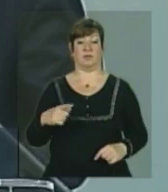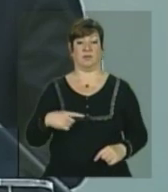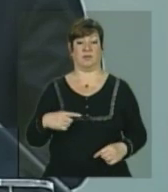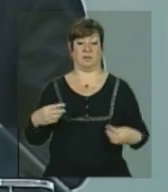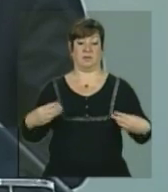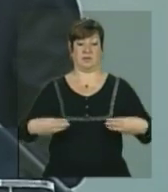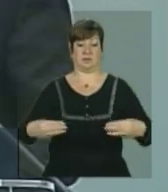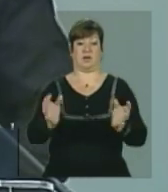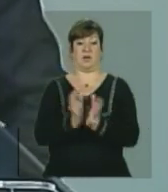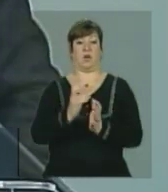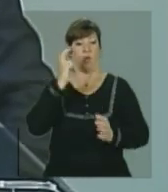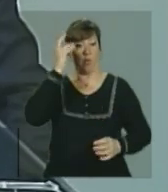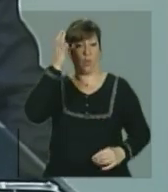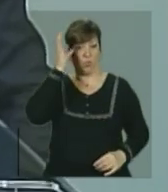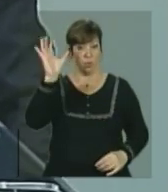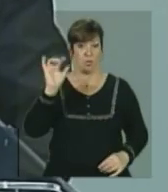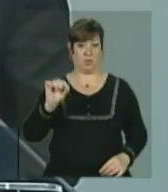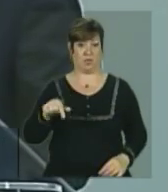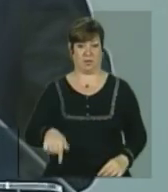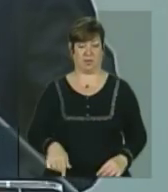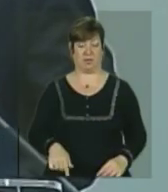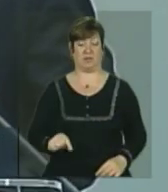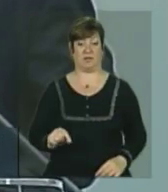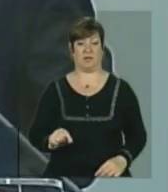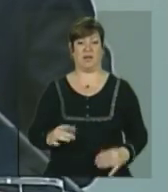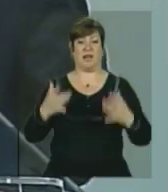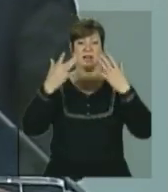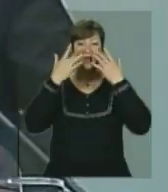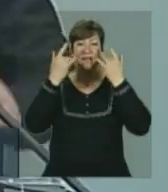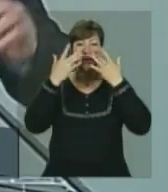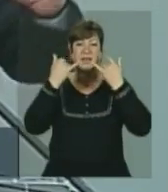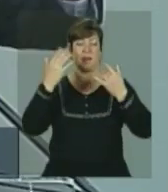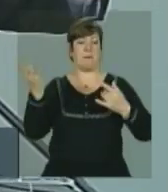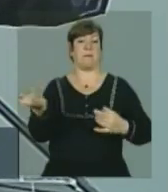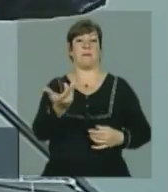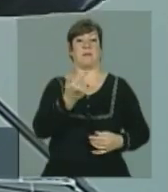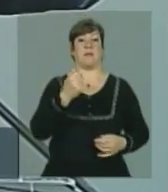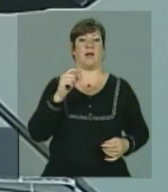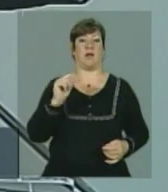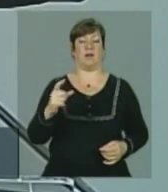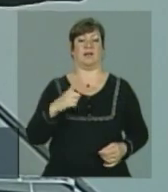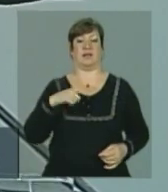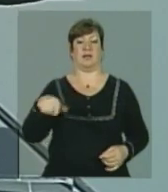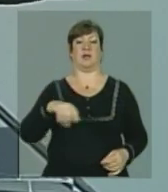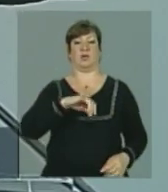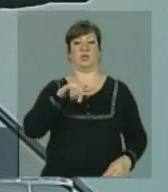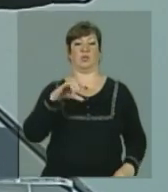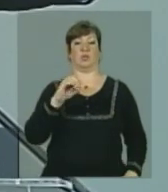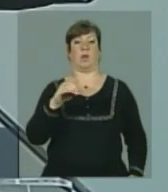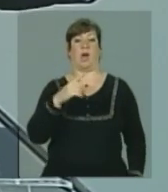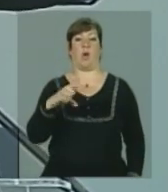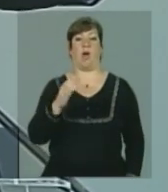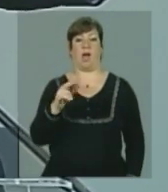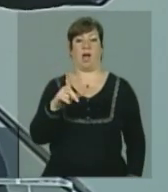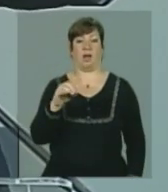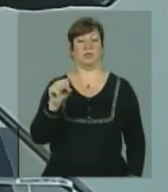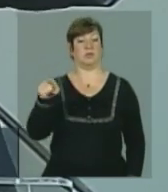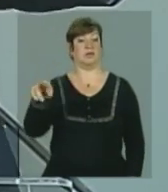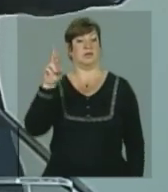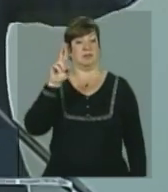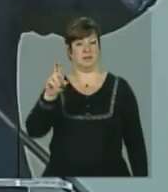o Governo do Estado, o maior festival de teatro do interior do Brasil. Está ali o João Carlos, que é o responsável,